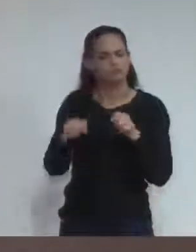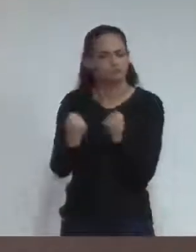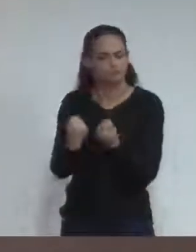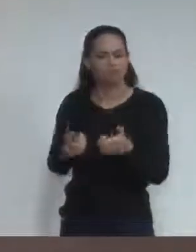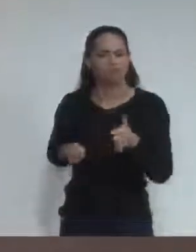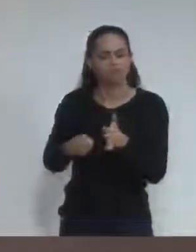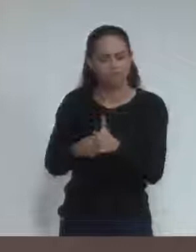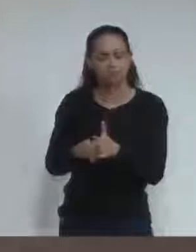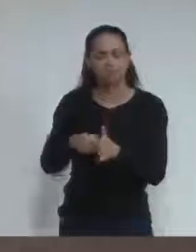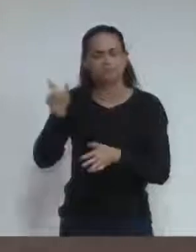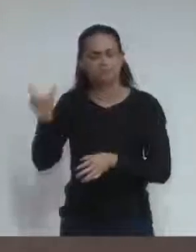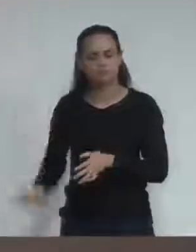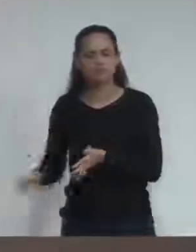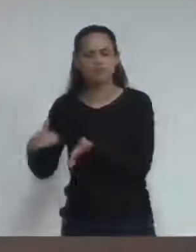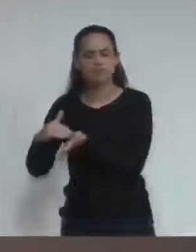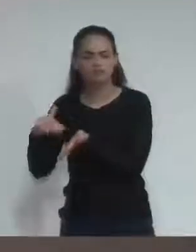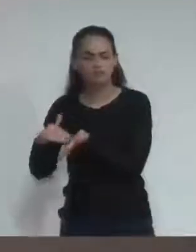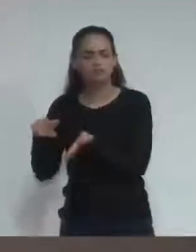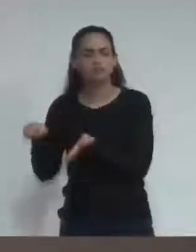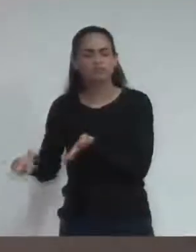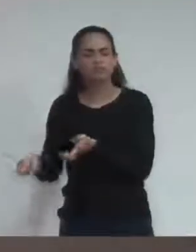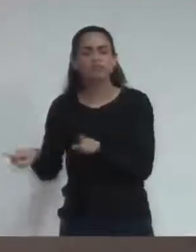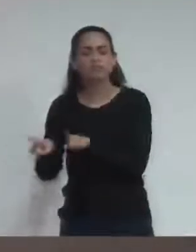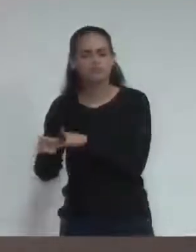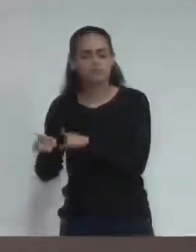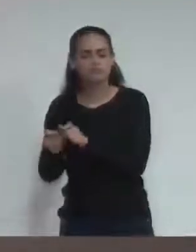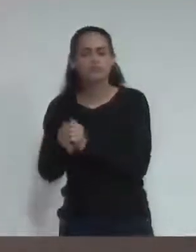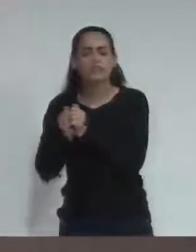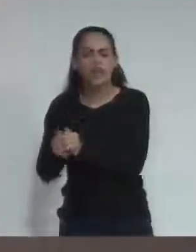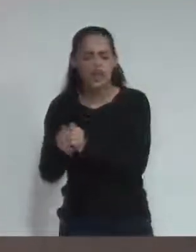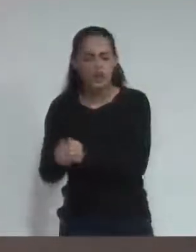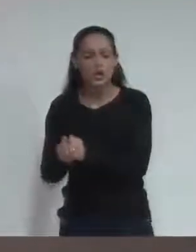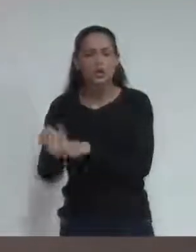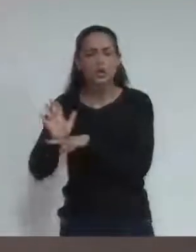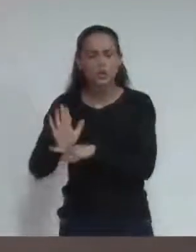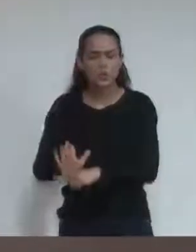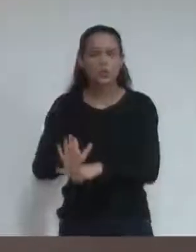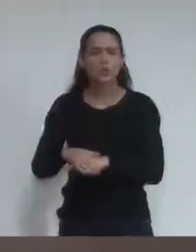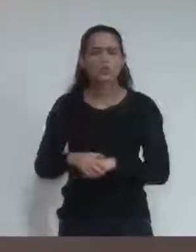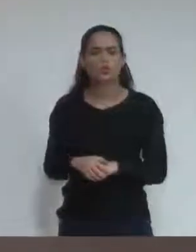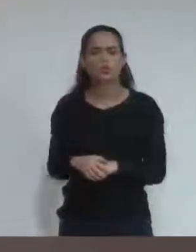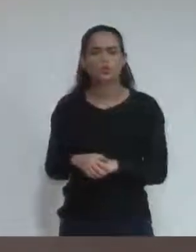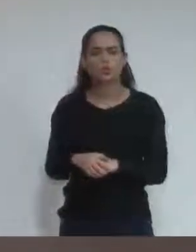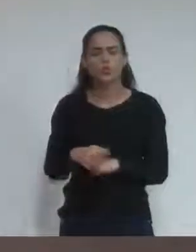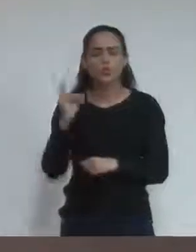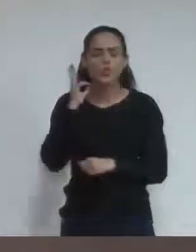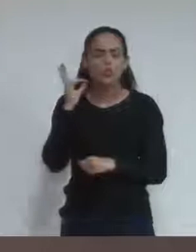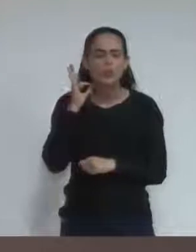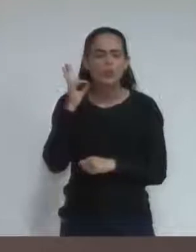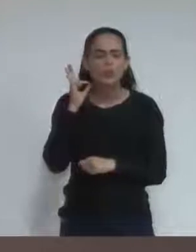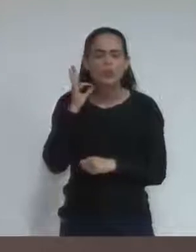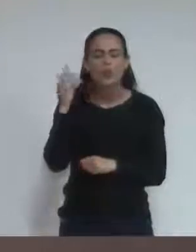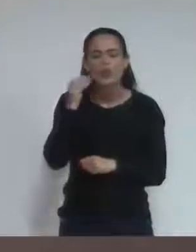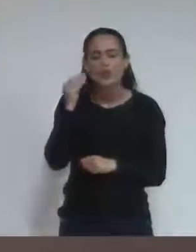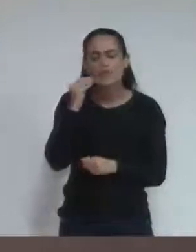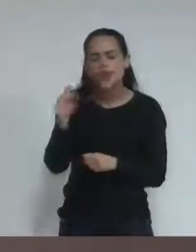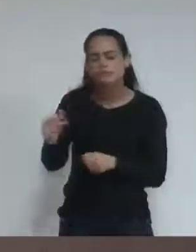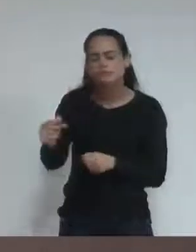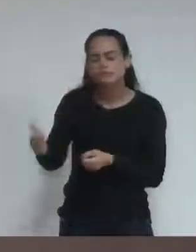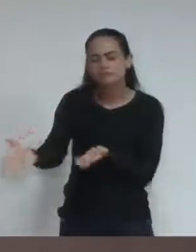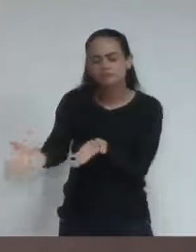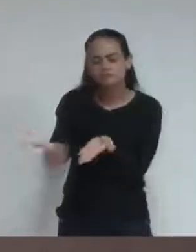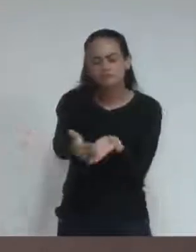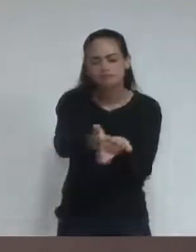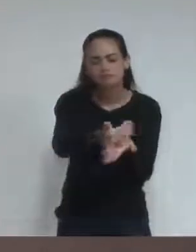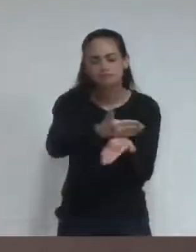bastante, esquecendo que o senhor é secretário, de fazer uma rifa, de colher aí um valor para tentar ajudar. Então, assim, se o compromisso do